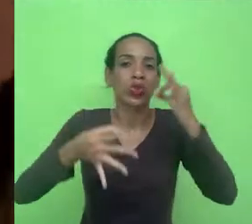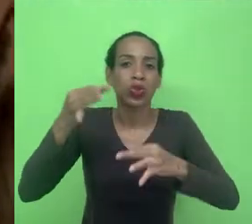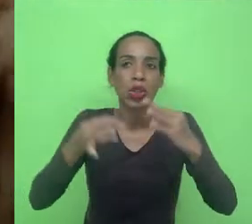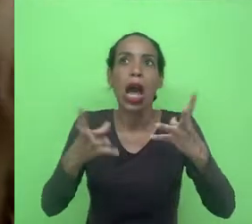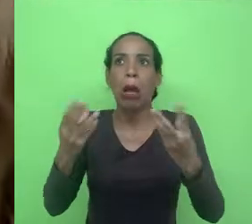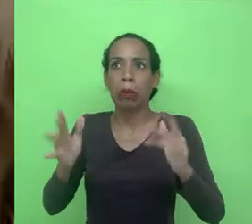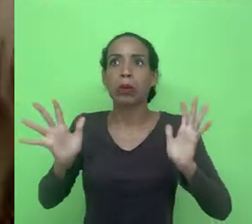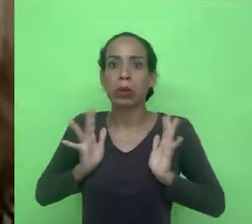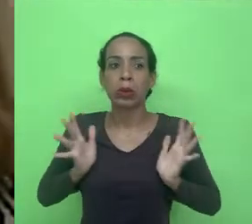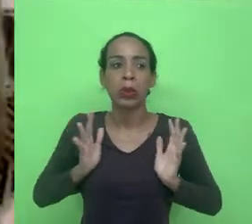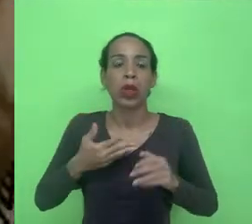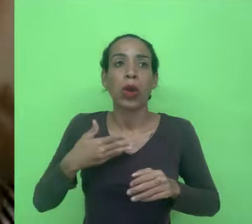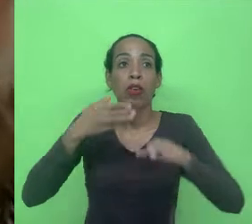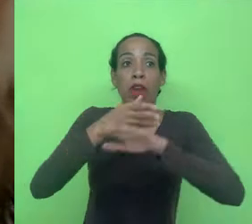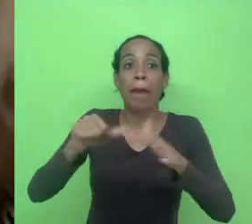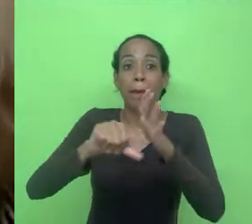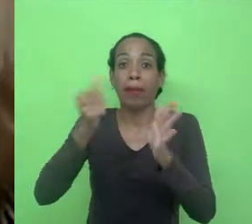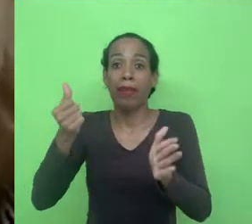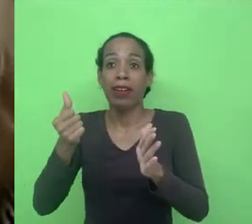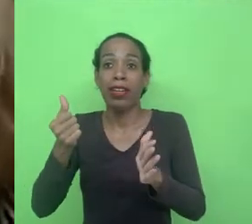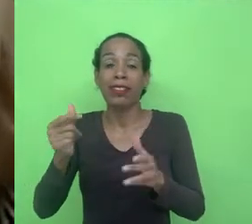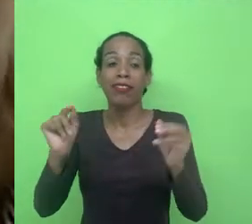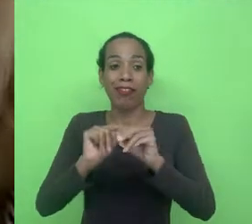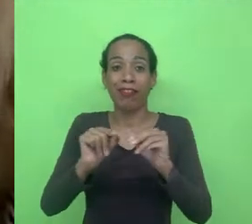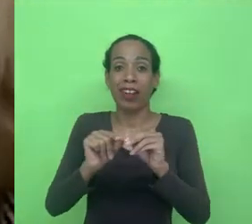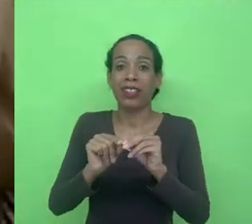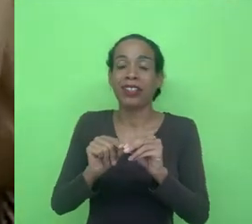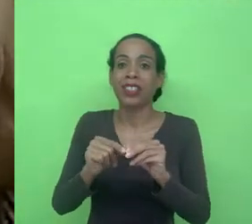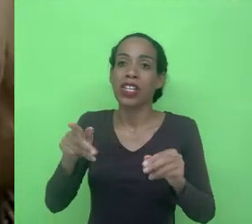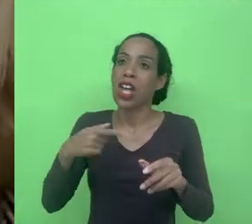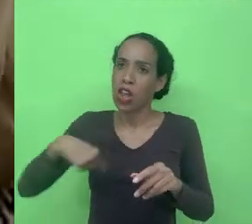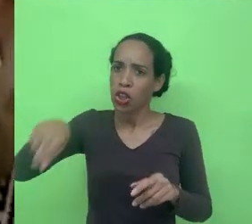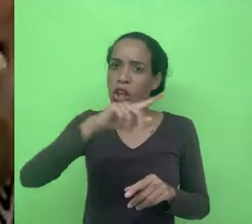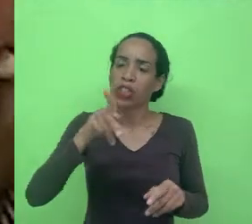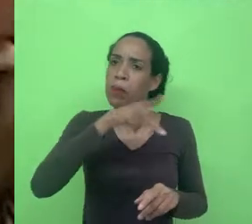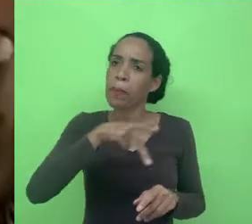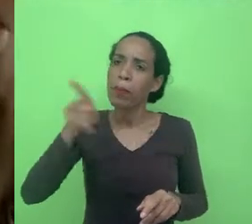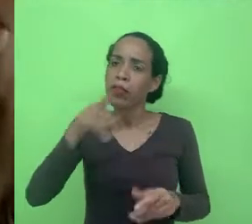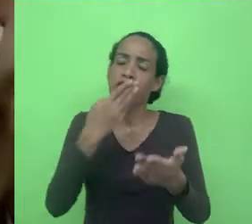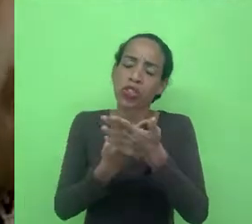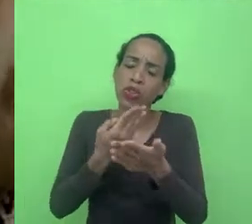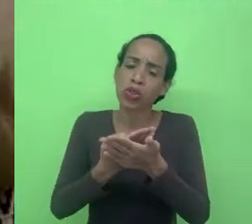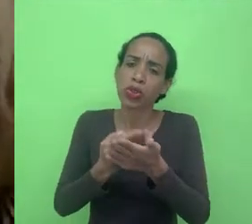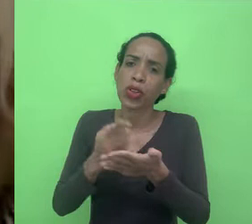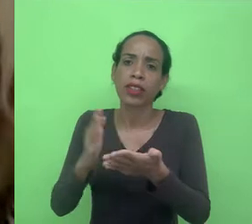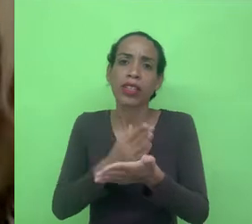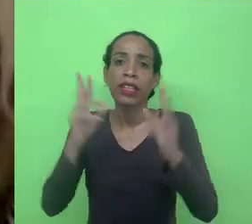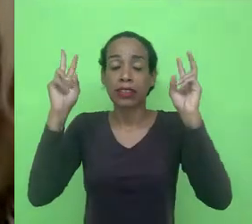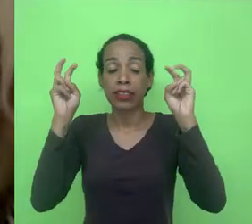quando participei da primeira vez porque também nos faz enquanto professores e estudiosos nos debruçaram às vezes por temas que